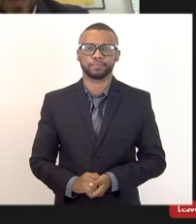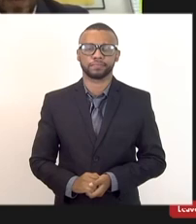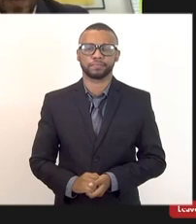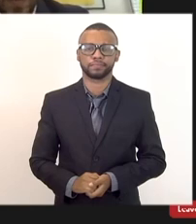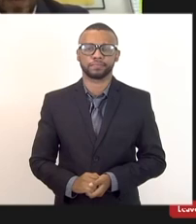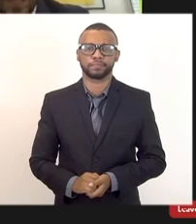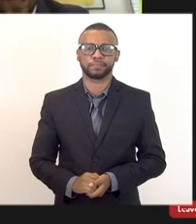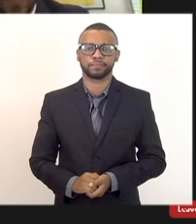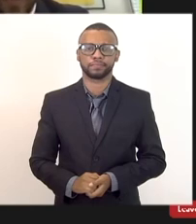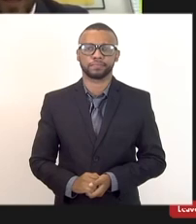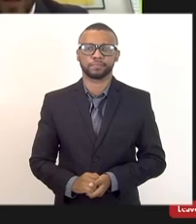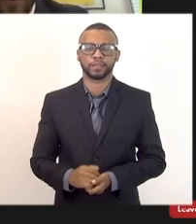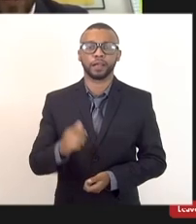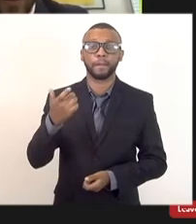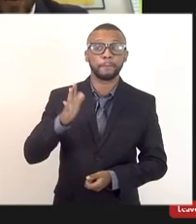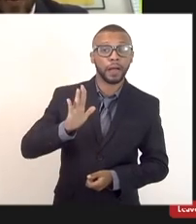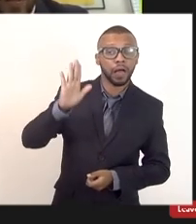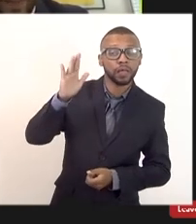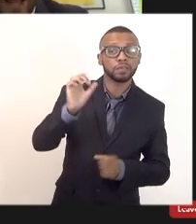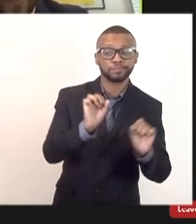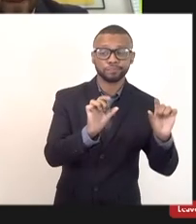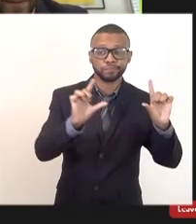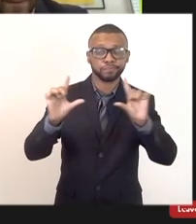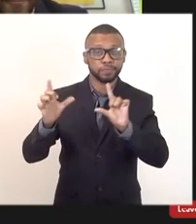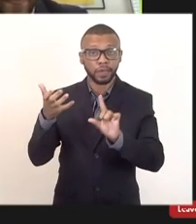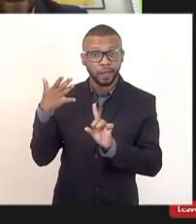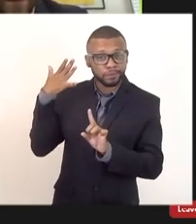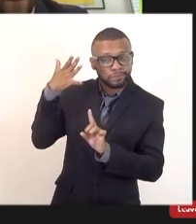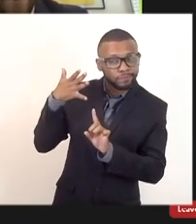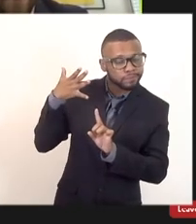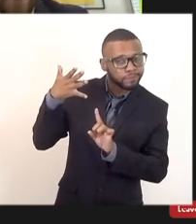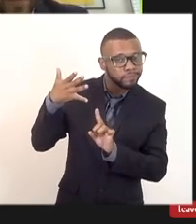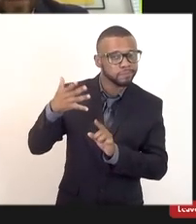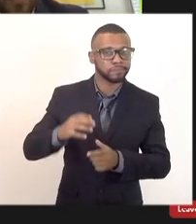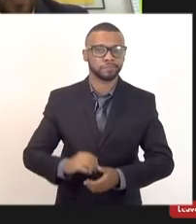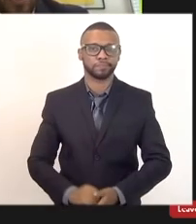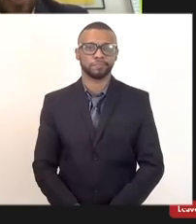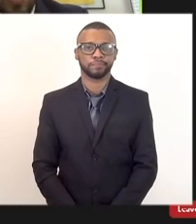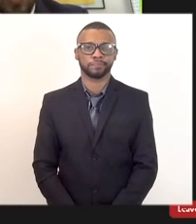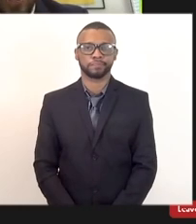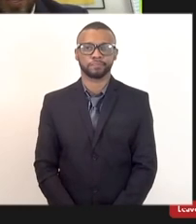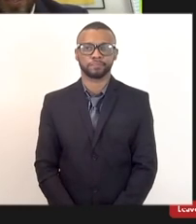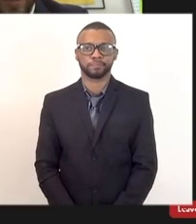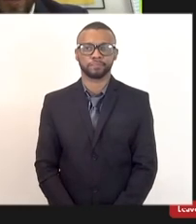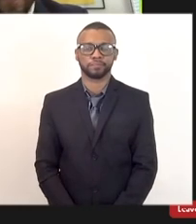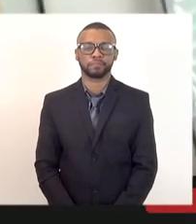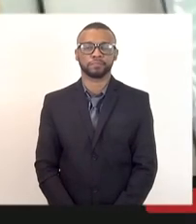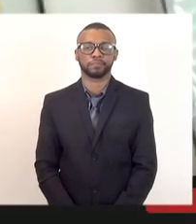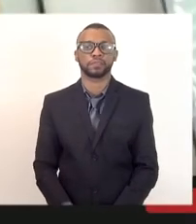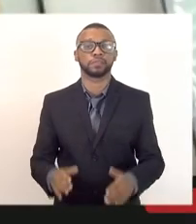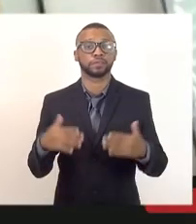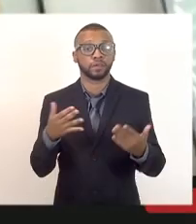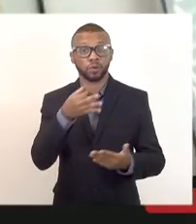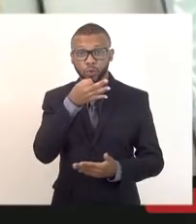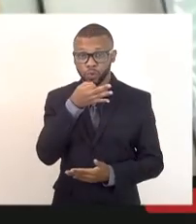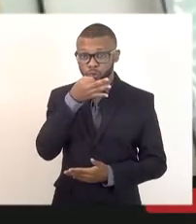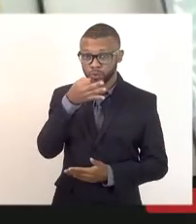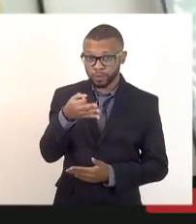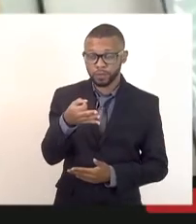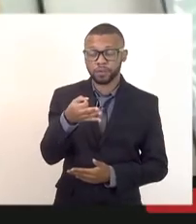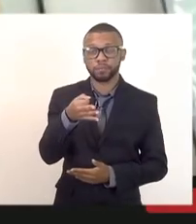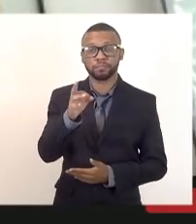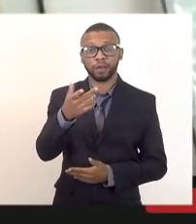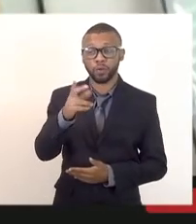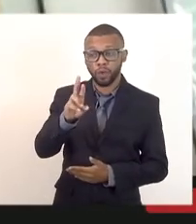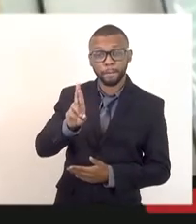Mais algum deputado que queira fazer o uso da palavra? Eu vou sugerir aqui, para os representantes